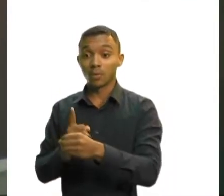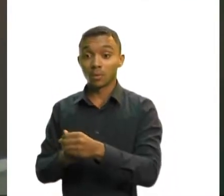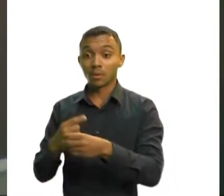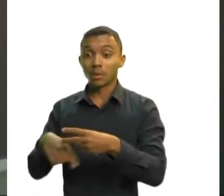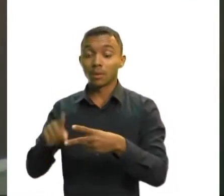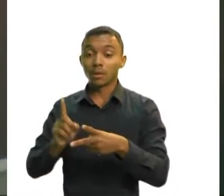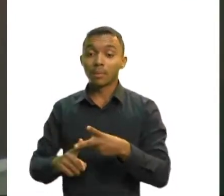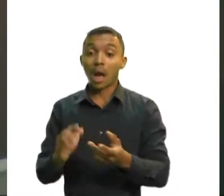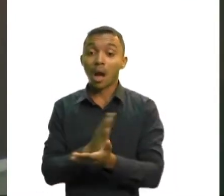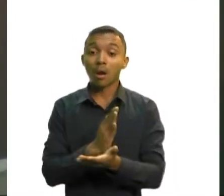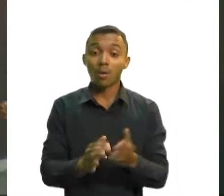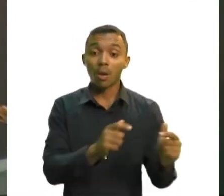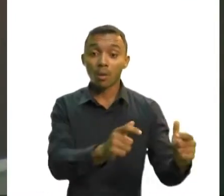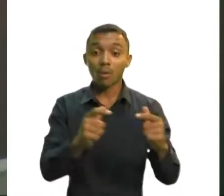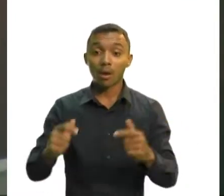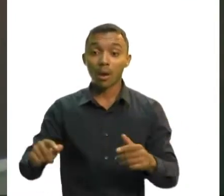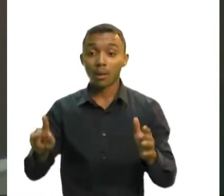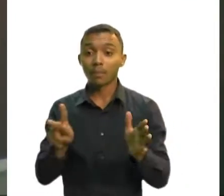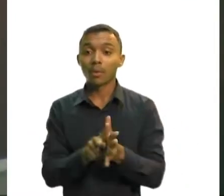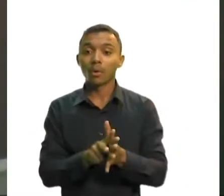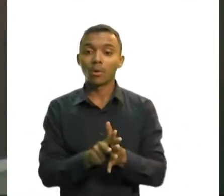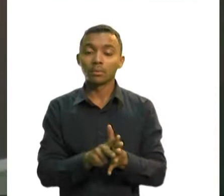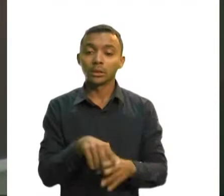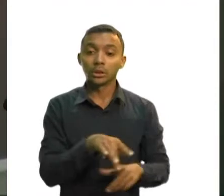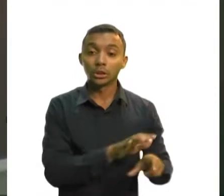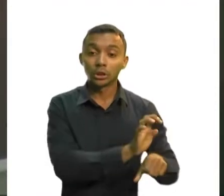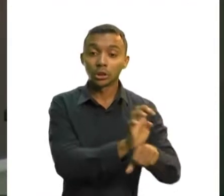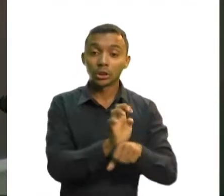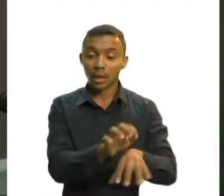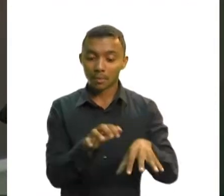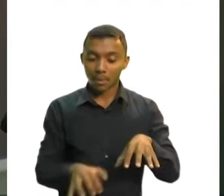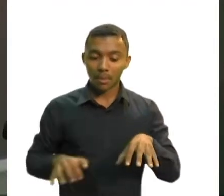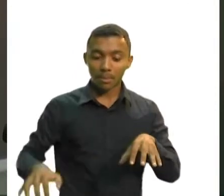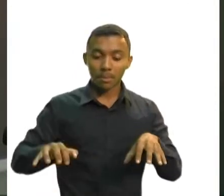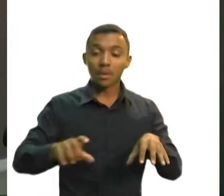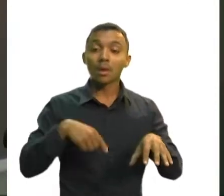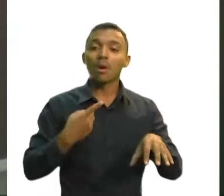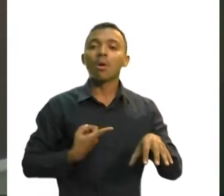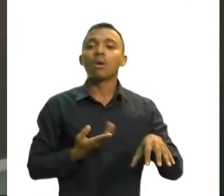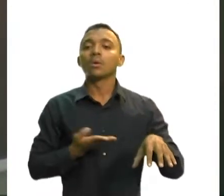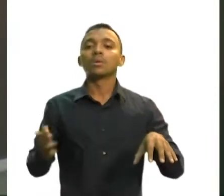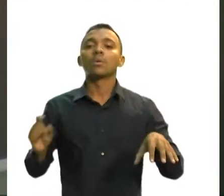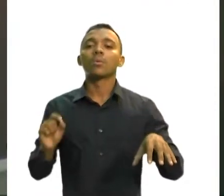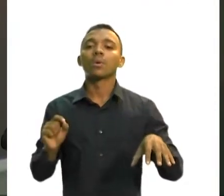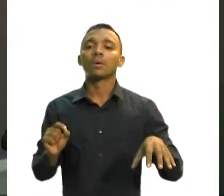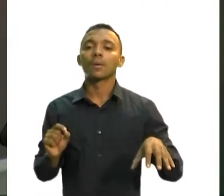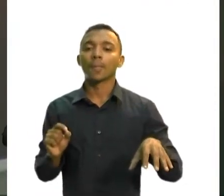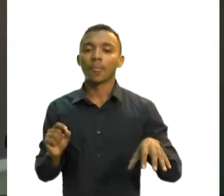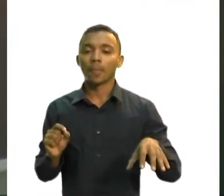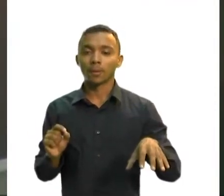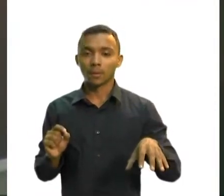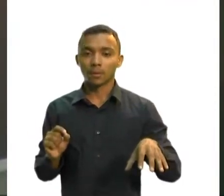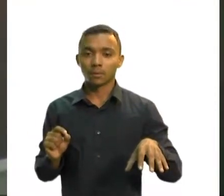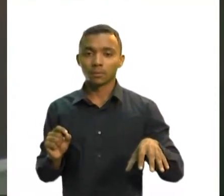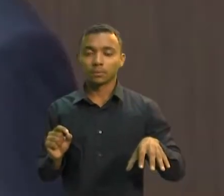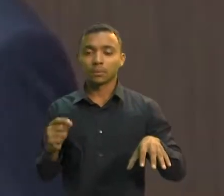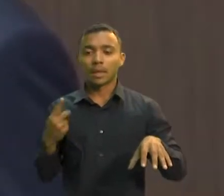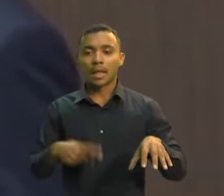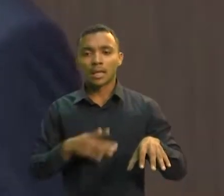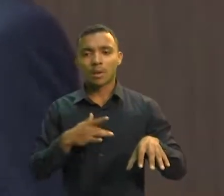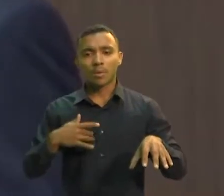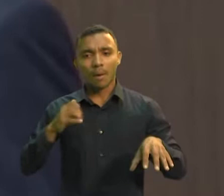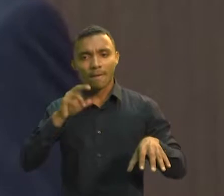outros hospitais estaduais e municipais, reforçamos a chamada regionalização da saúde no Estado.